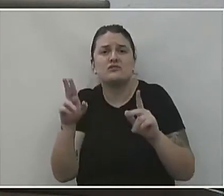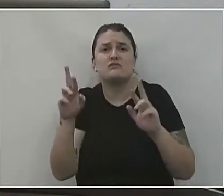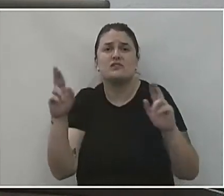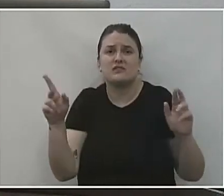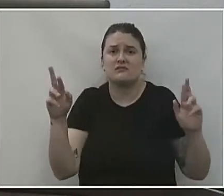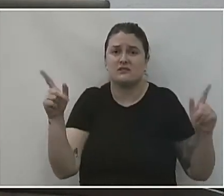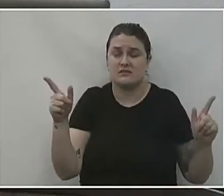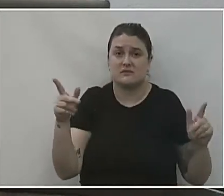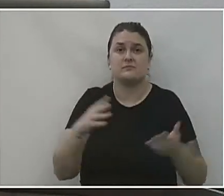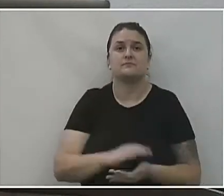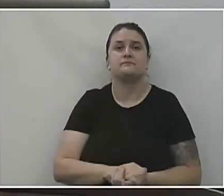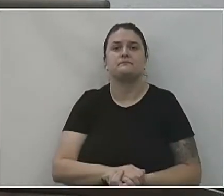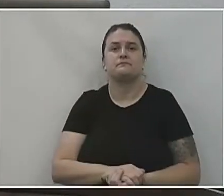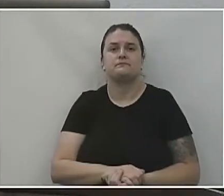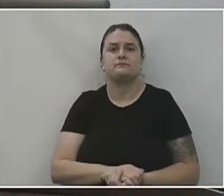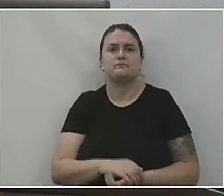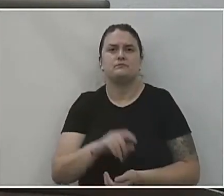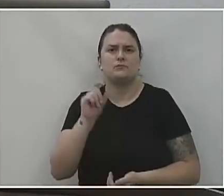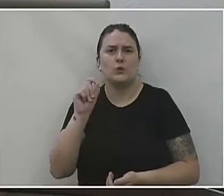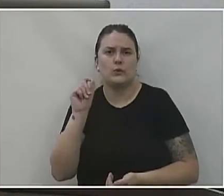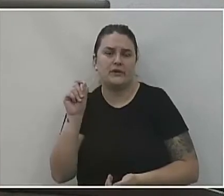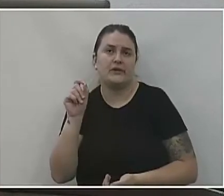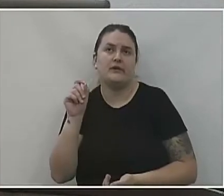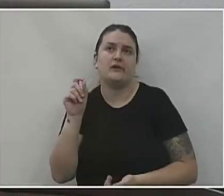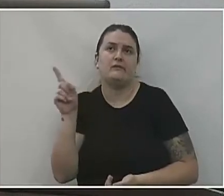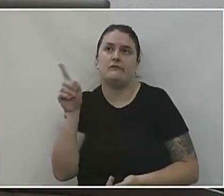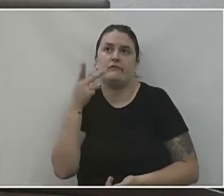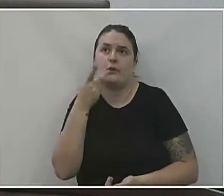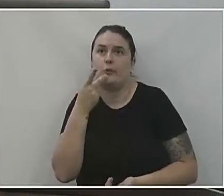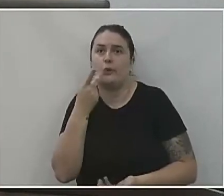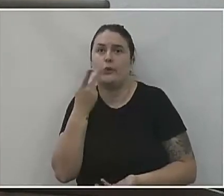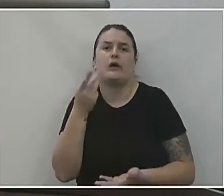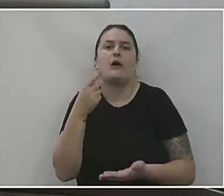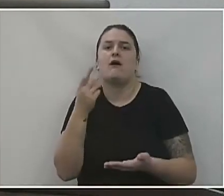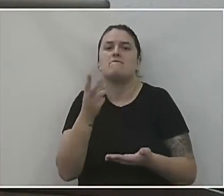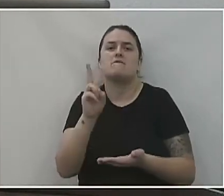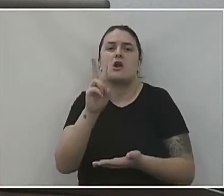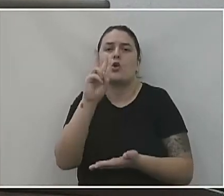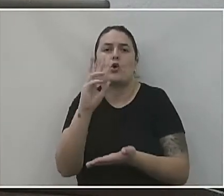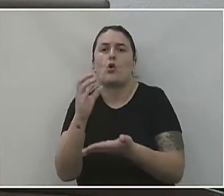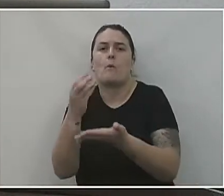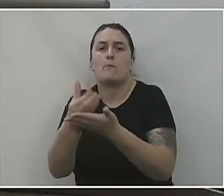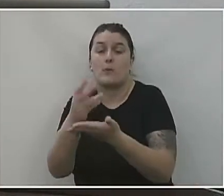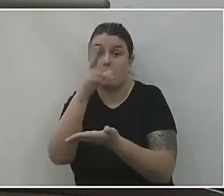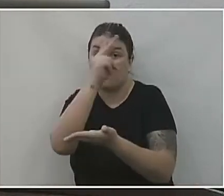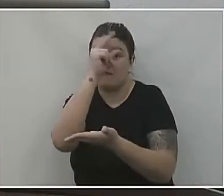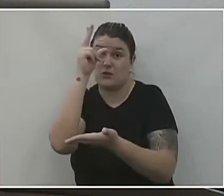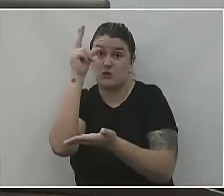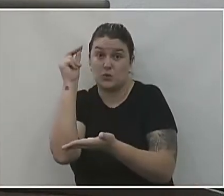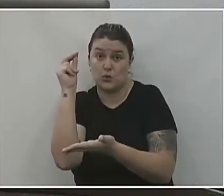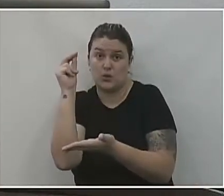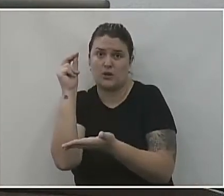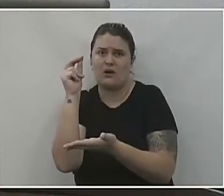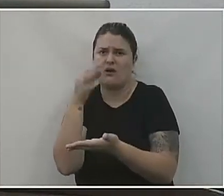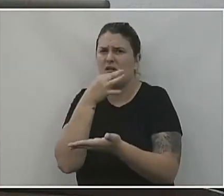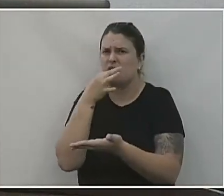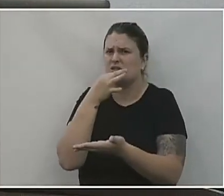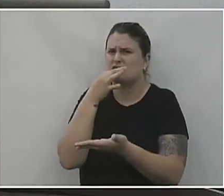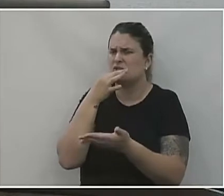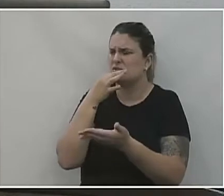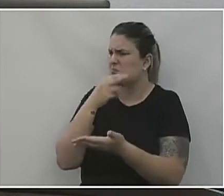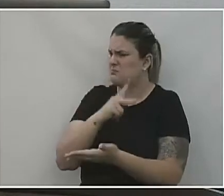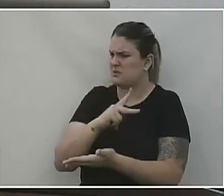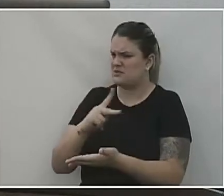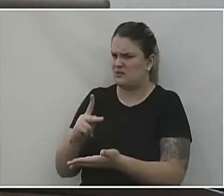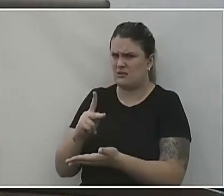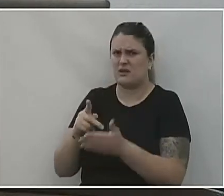de um de outro. Em relação ao que foi o que foi destinado à administração municipal, eu acho que eles mandaram, né, o presidente,